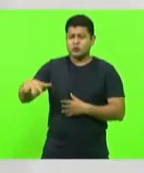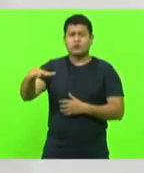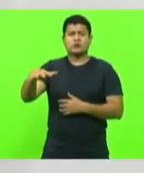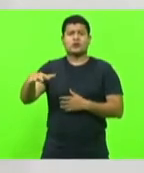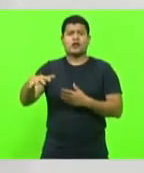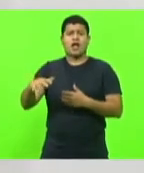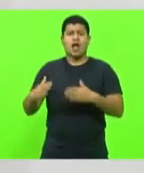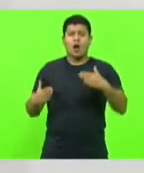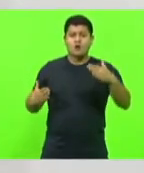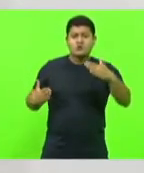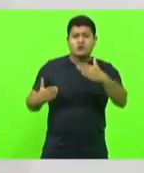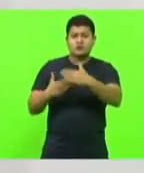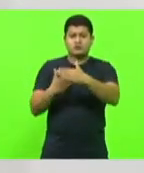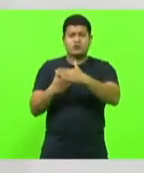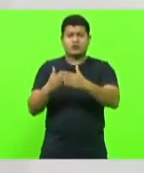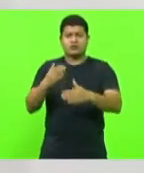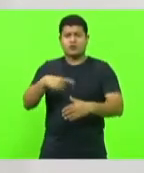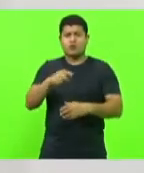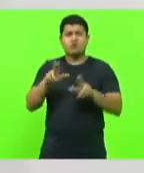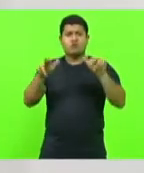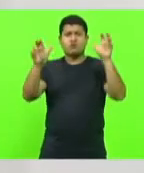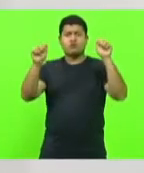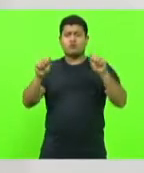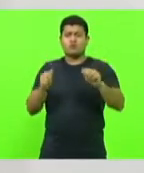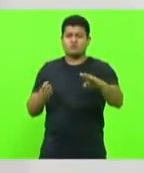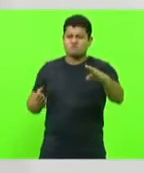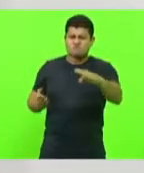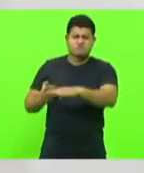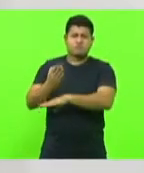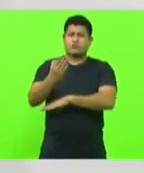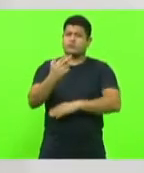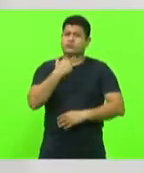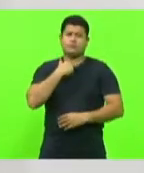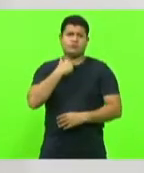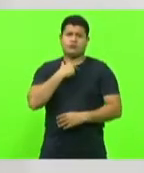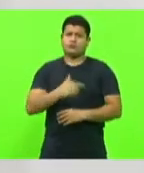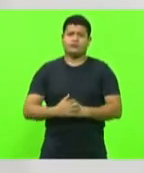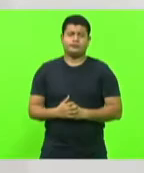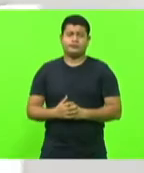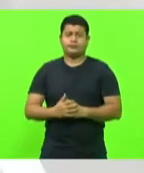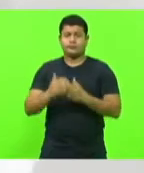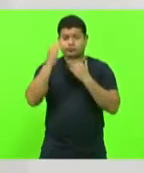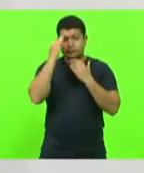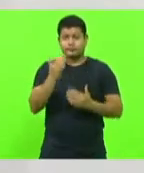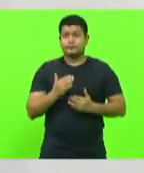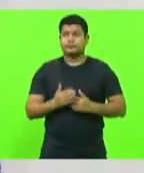nunca jamais pode ser ultrapassado. Muito obrigado.